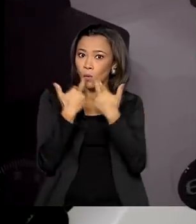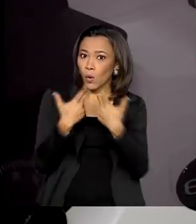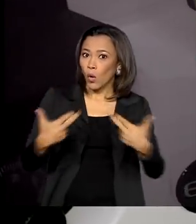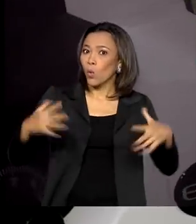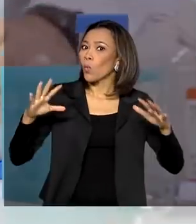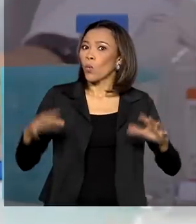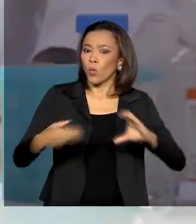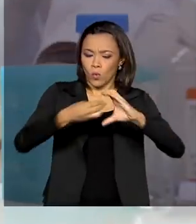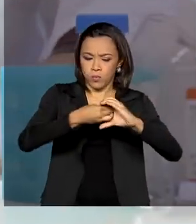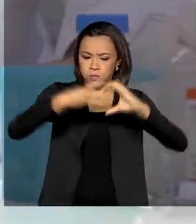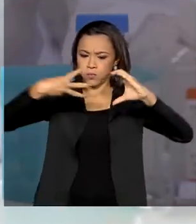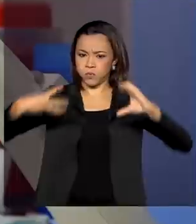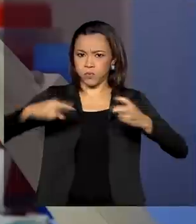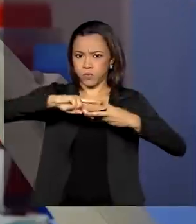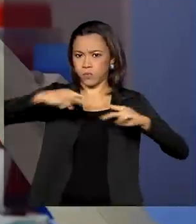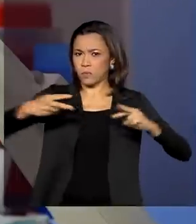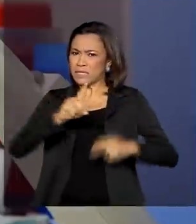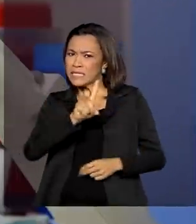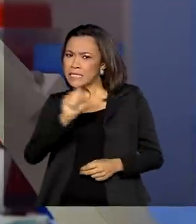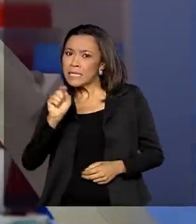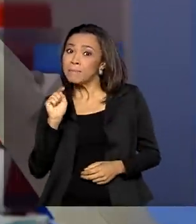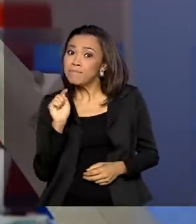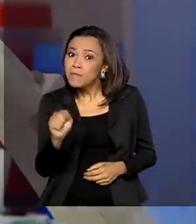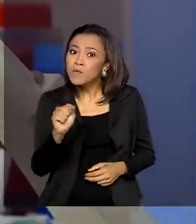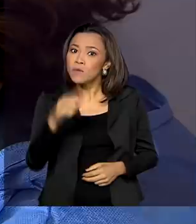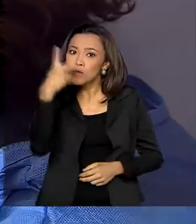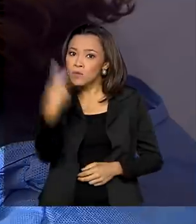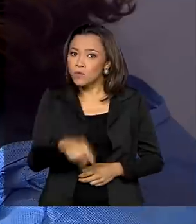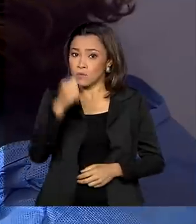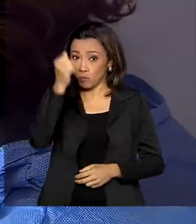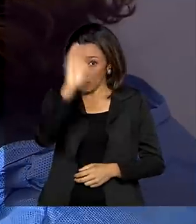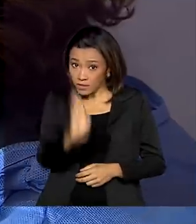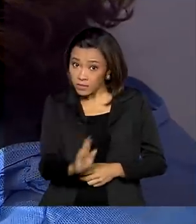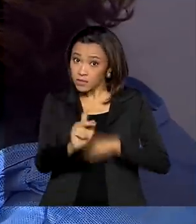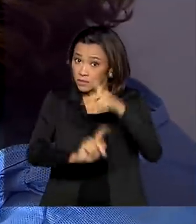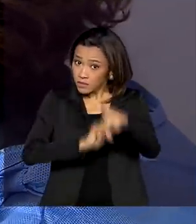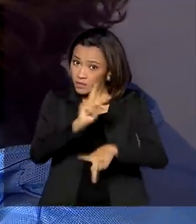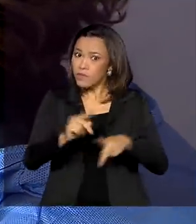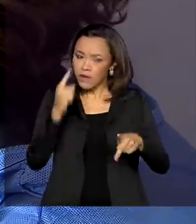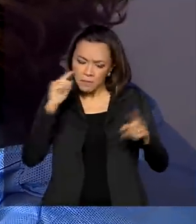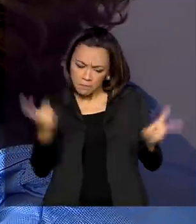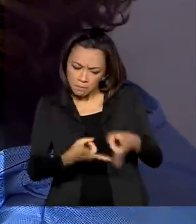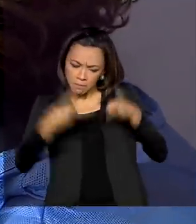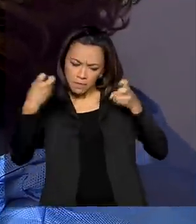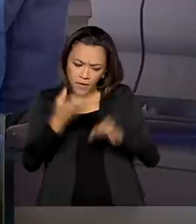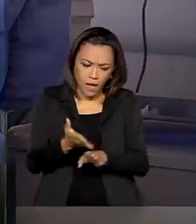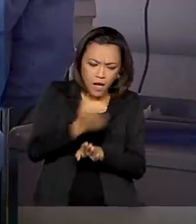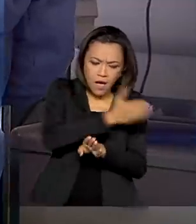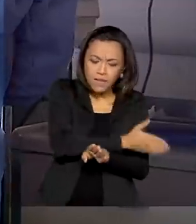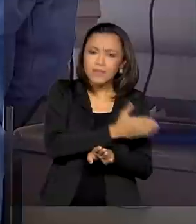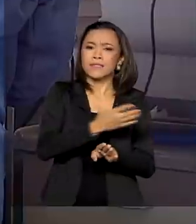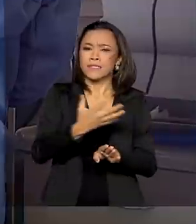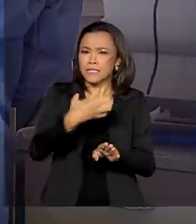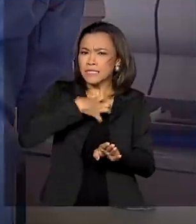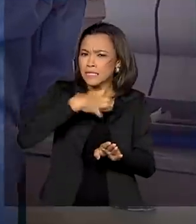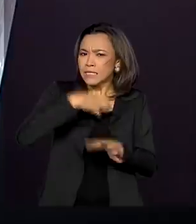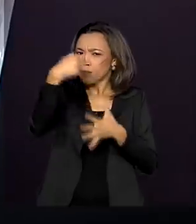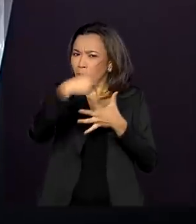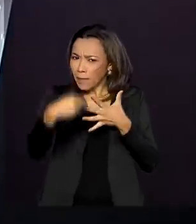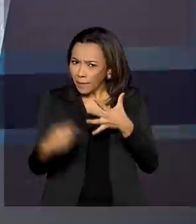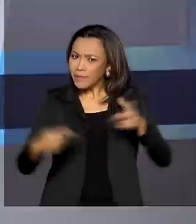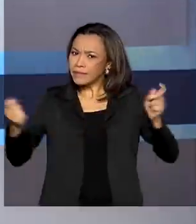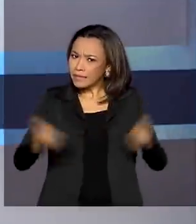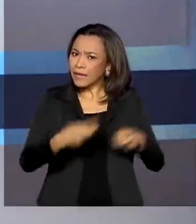com 100 mil genomas de brasileiros que vai permitir antecipar diagnósticos de doença antes mesmo dos primeiros